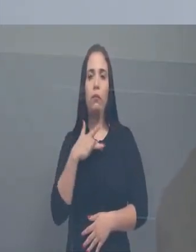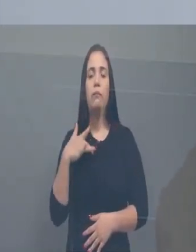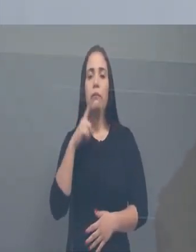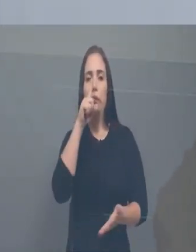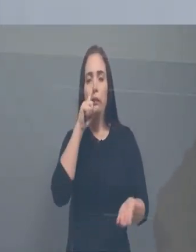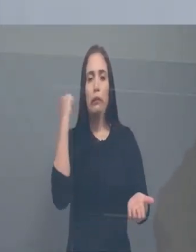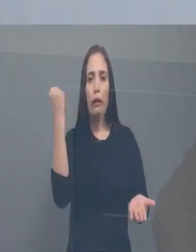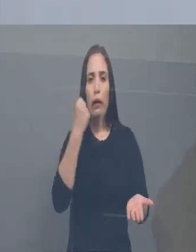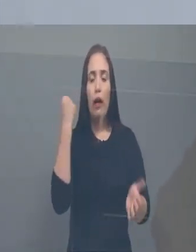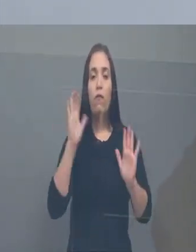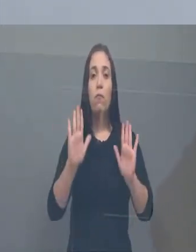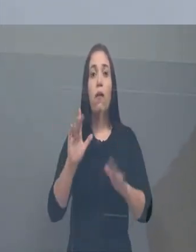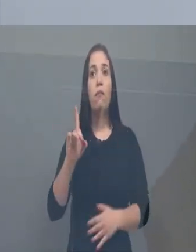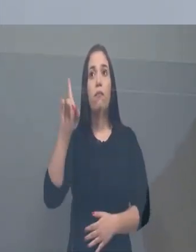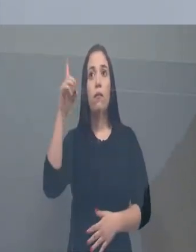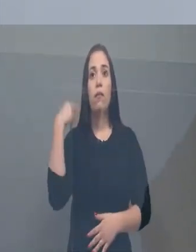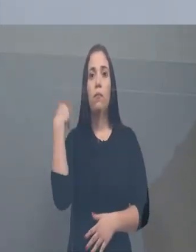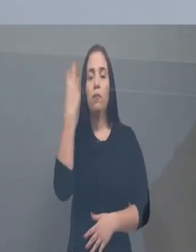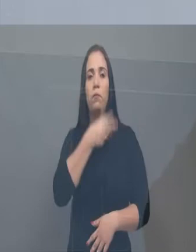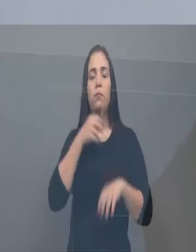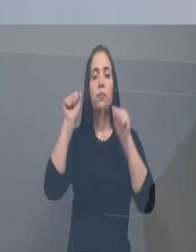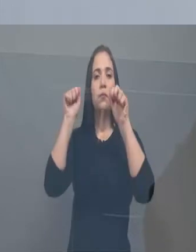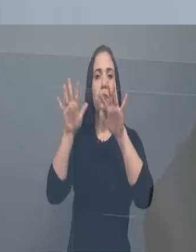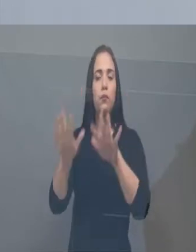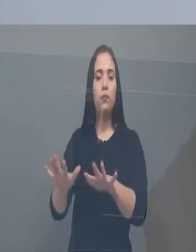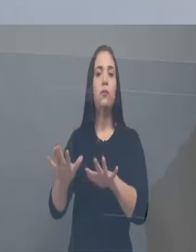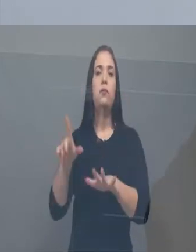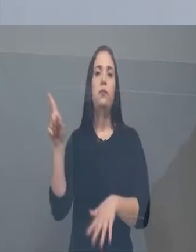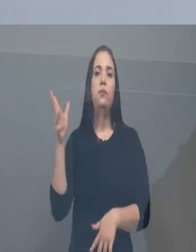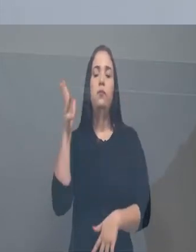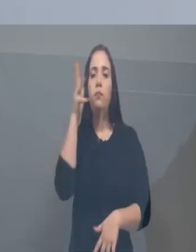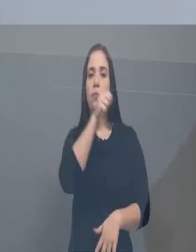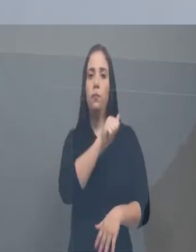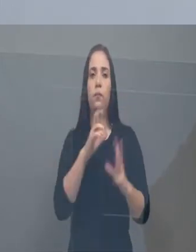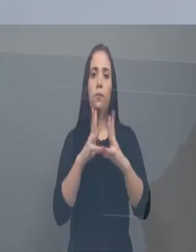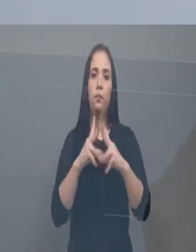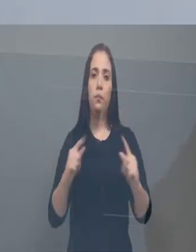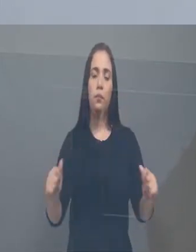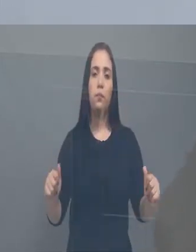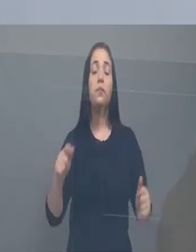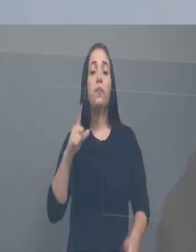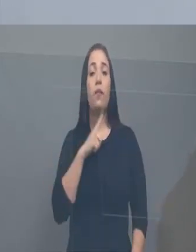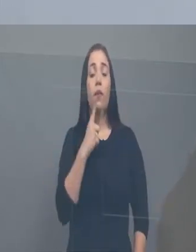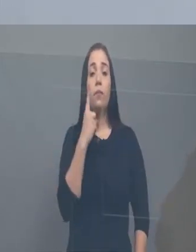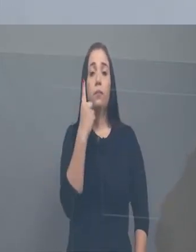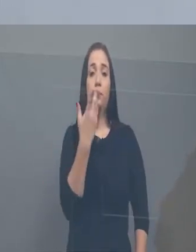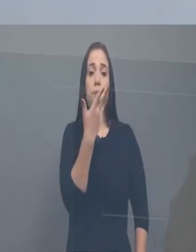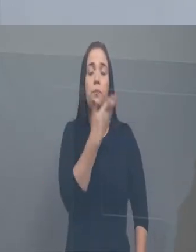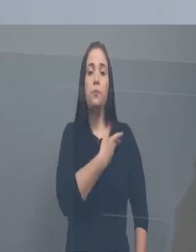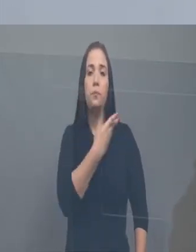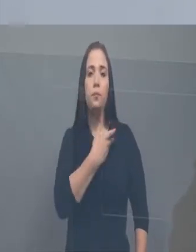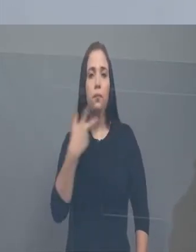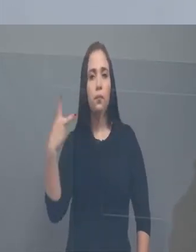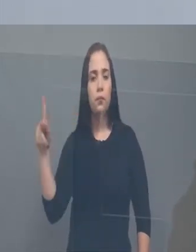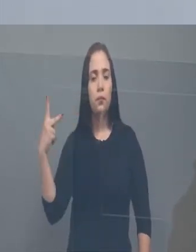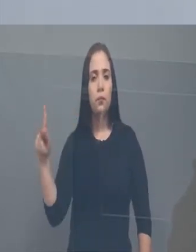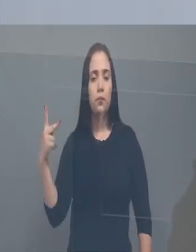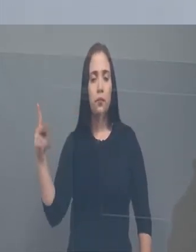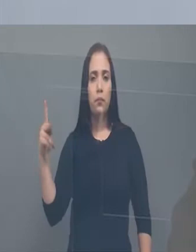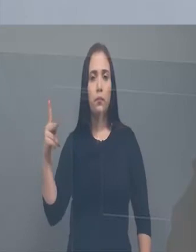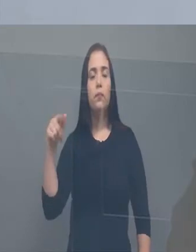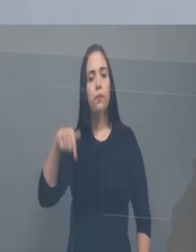grave, mas graças a Deus, Nossa Senhora, está aqui com a gente contando a história. E ele tem um amigo aqui, um amigo dele,